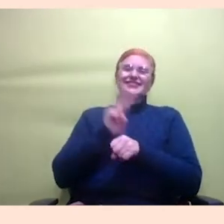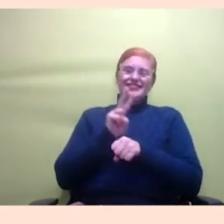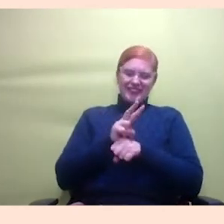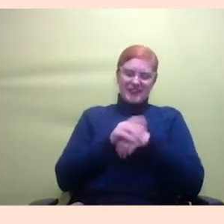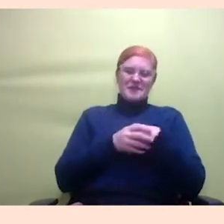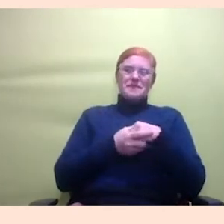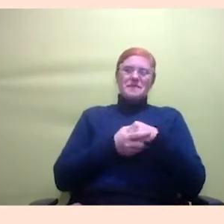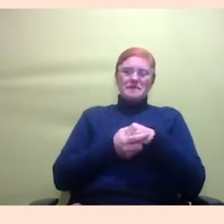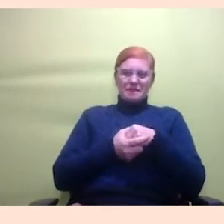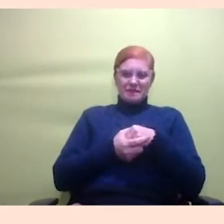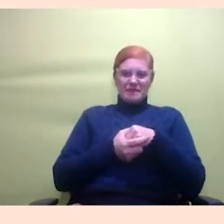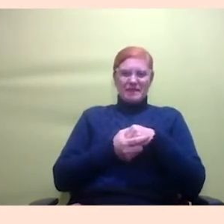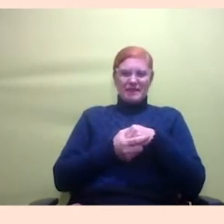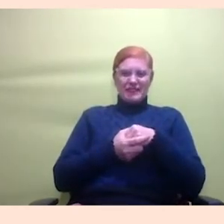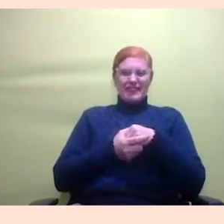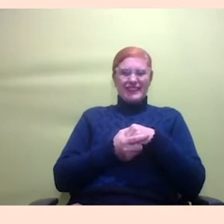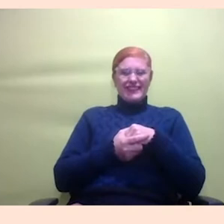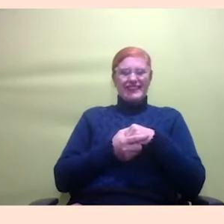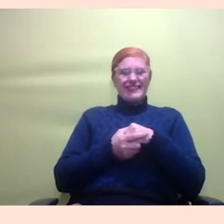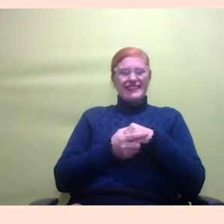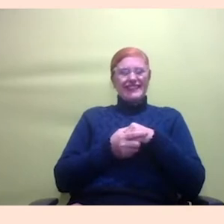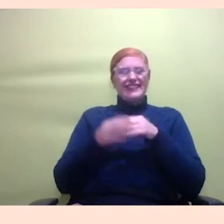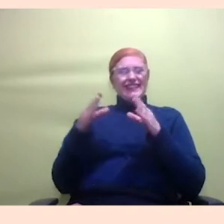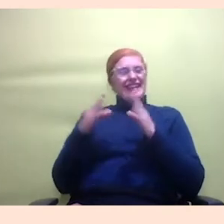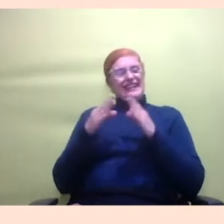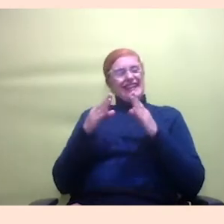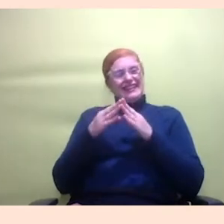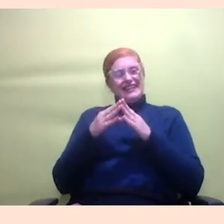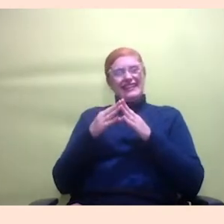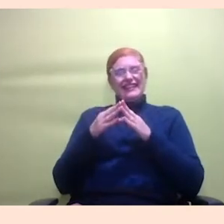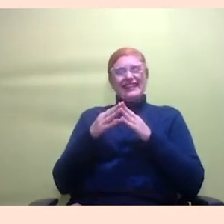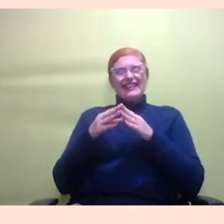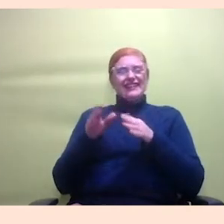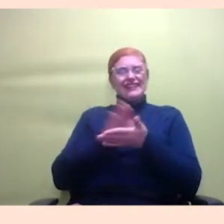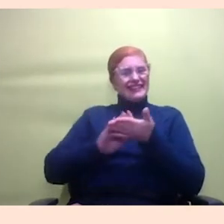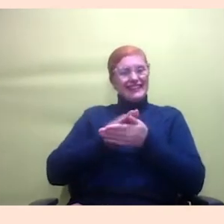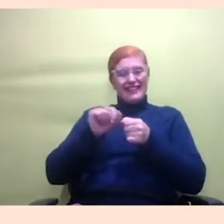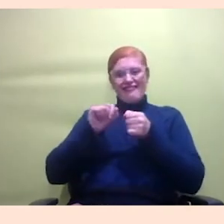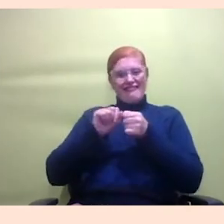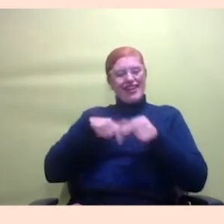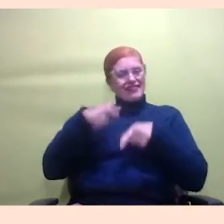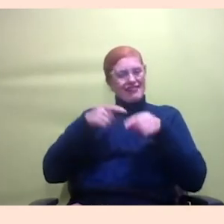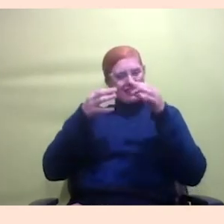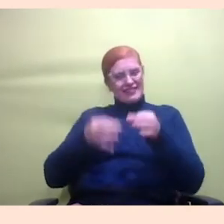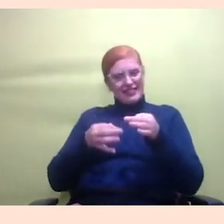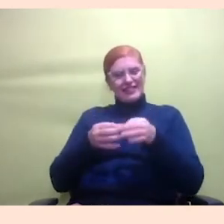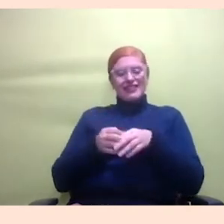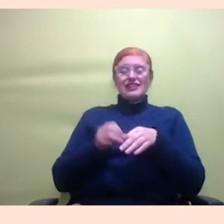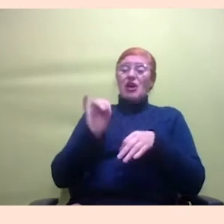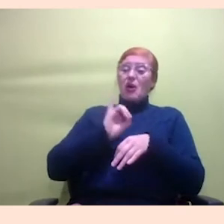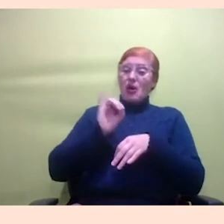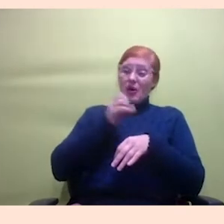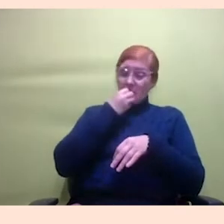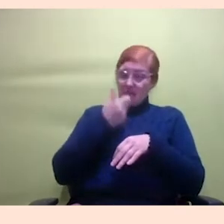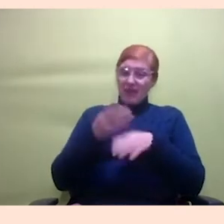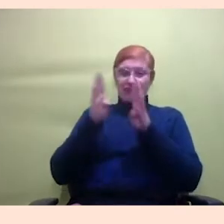casa de ferreiro espesso de pau a gente fake no Twitter aparece falar oi você tem bibliografia eu mando o drive do Bíblio